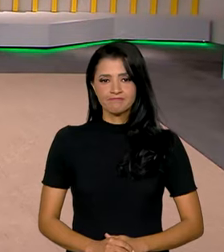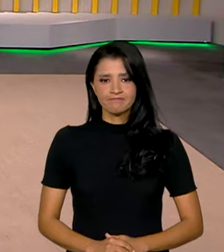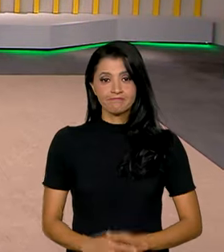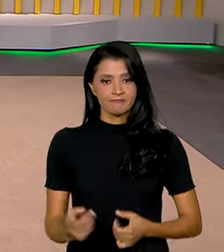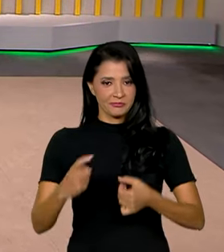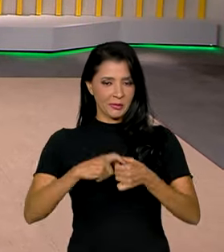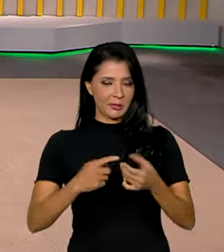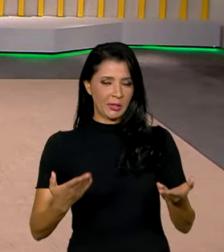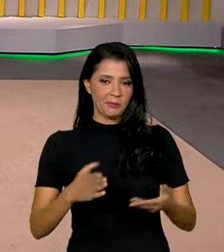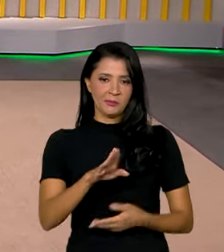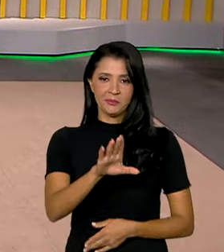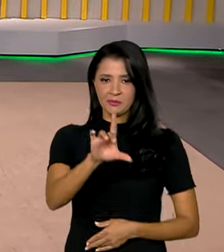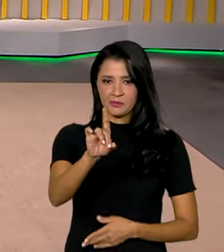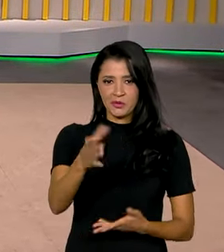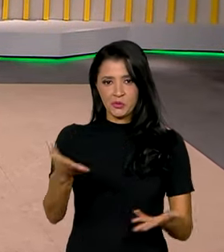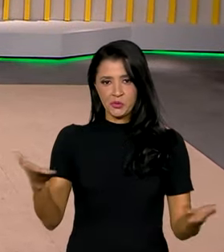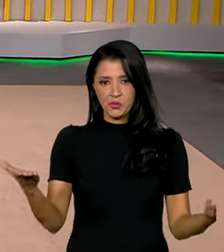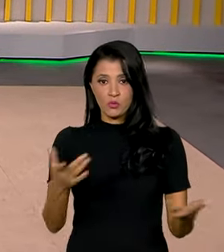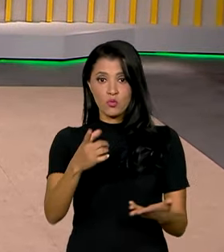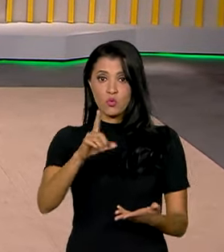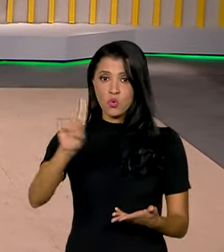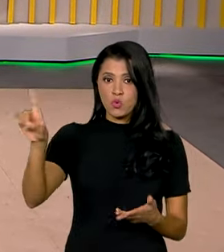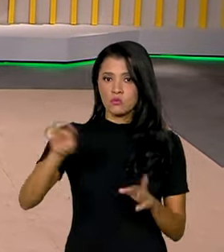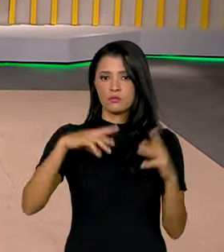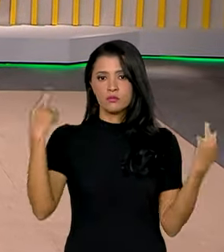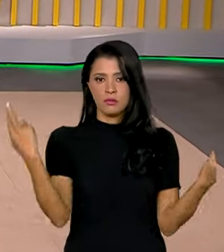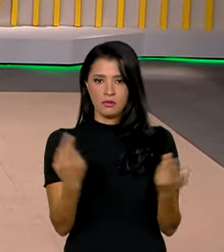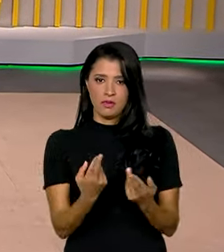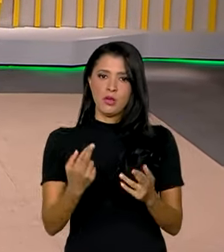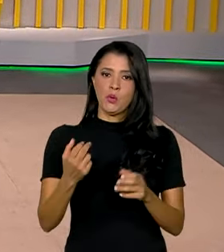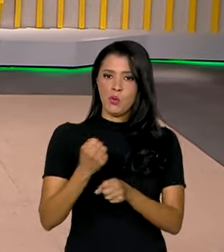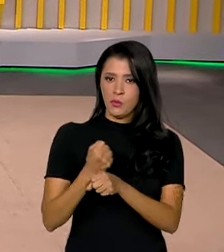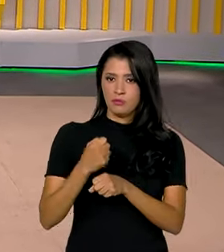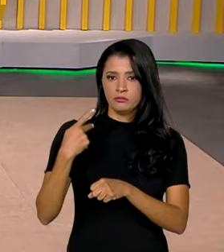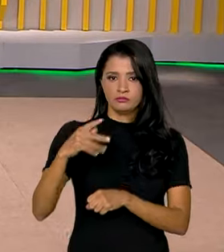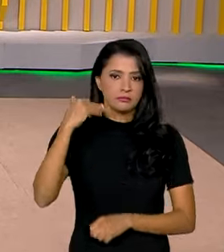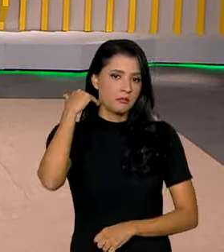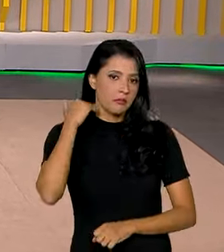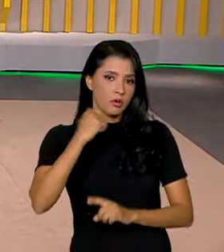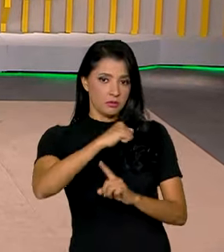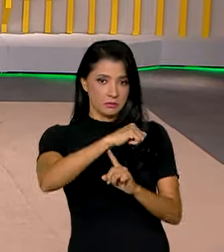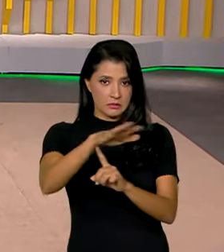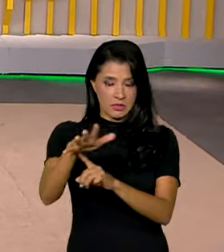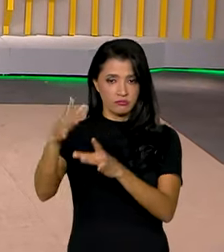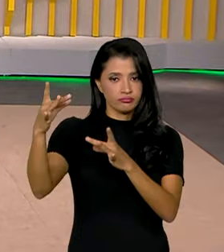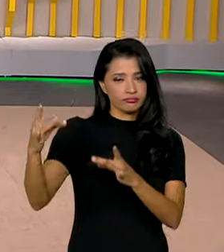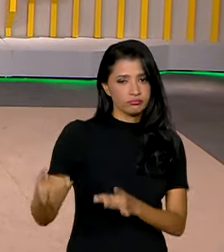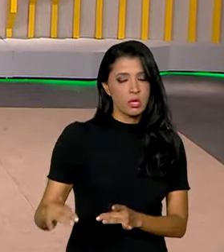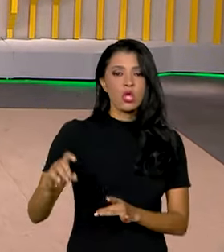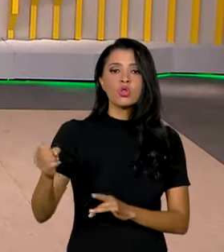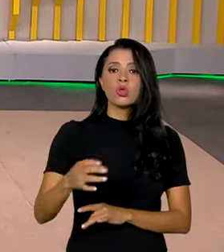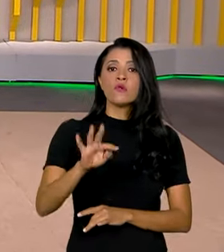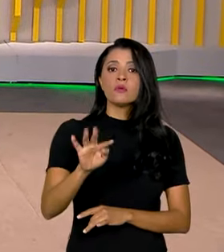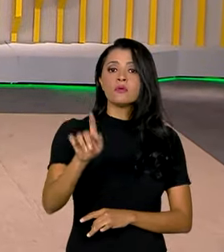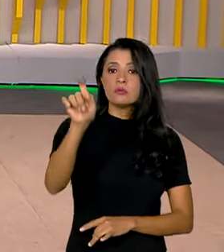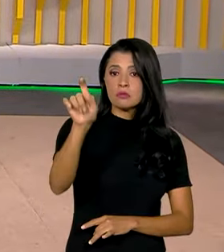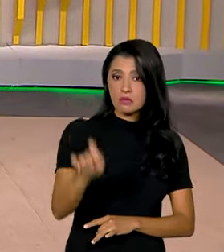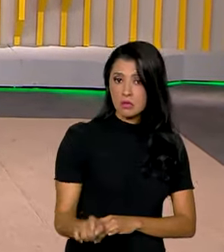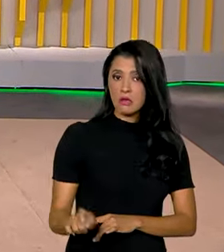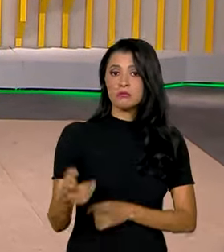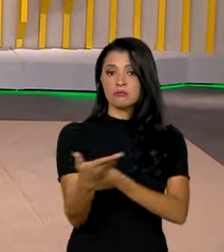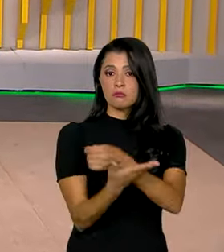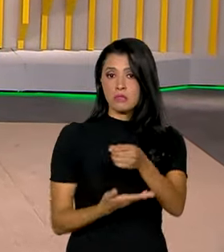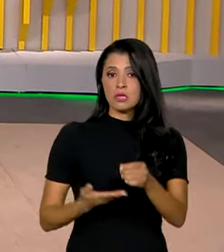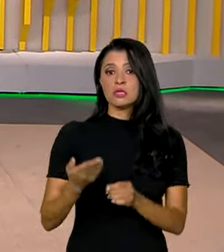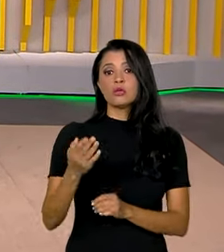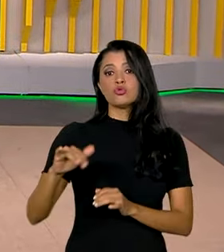Já estamos de volta aqui no Brasil em Dia com a última reunião do ano do Banco Central que vai definir a nova taxa básica de juros do